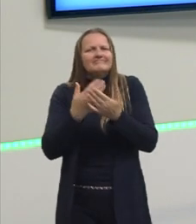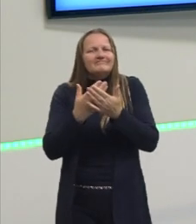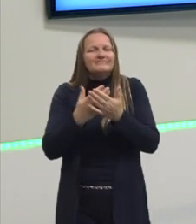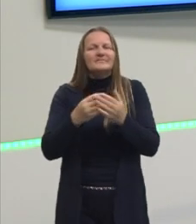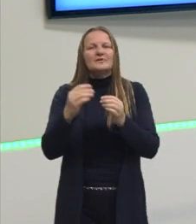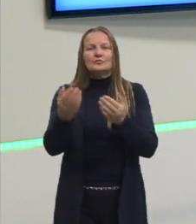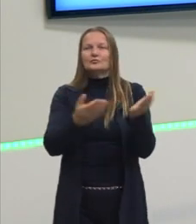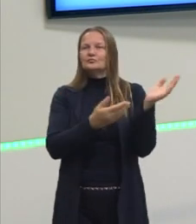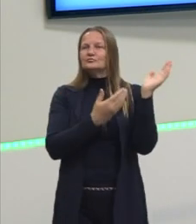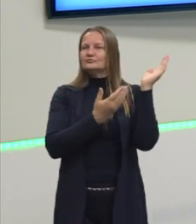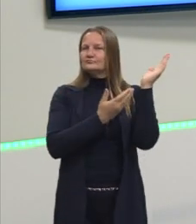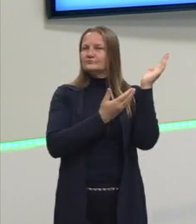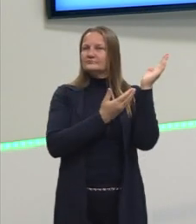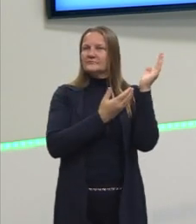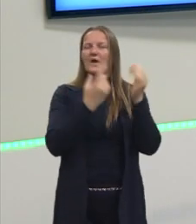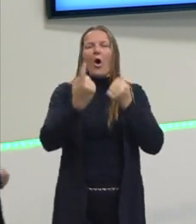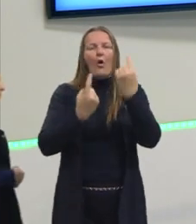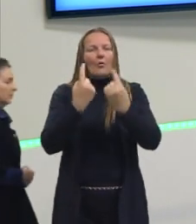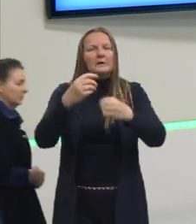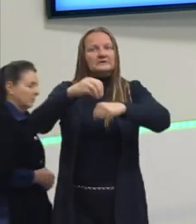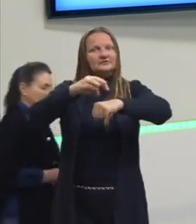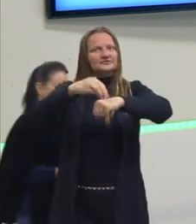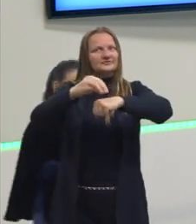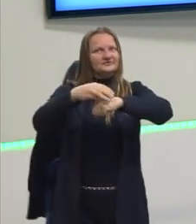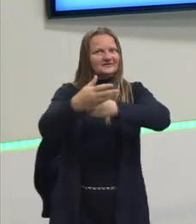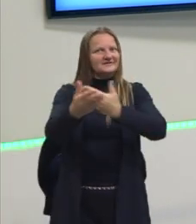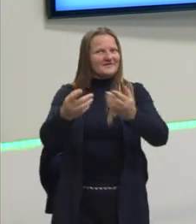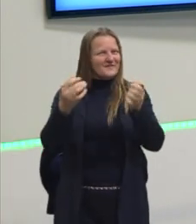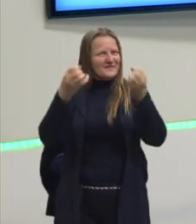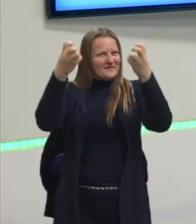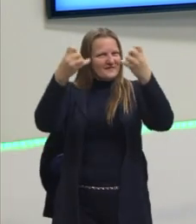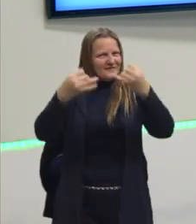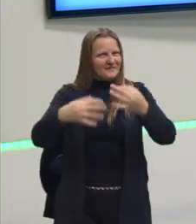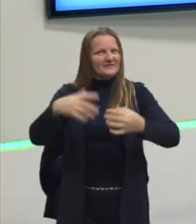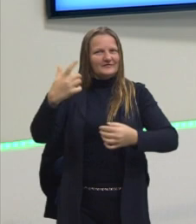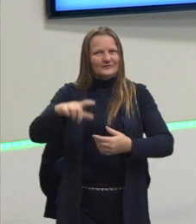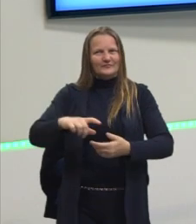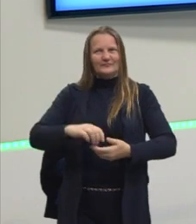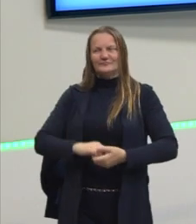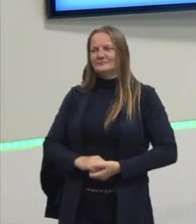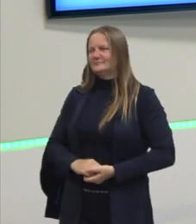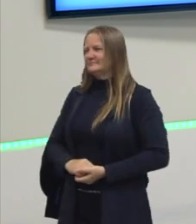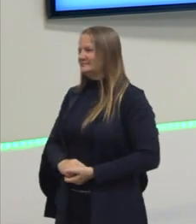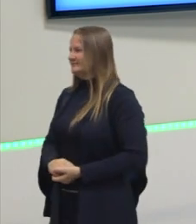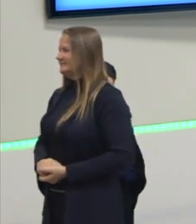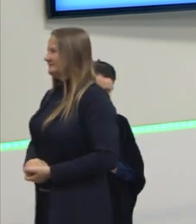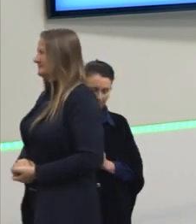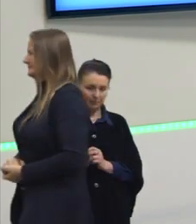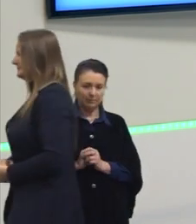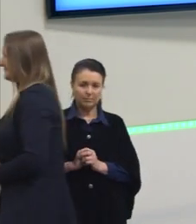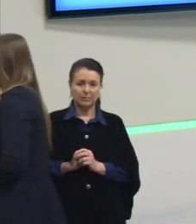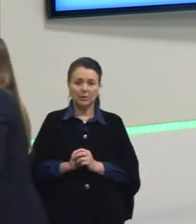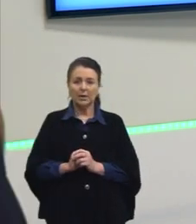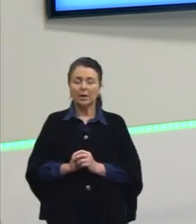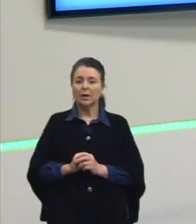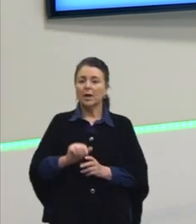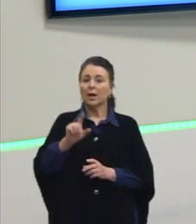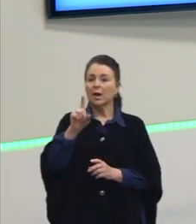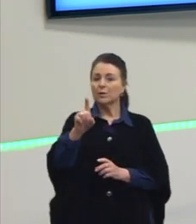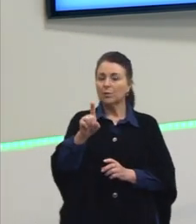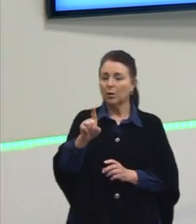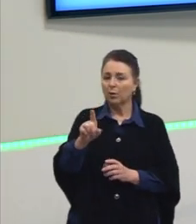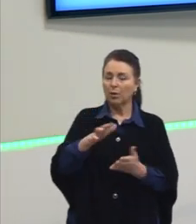eu trouxe para vocês algumas dicas. Vou dizer de novo, já disse em aulas anteriores. Isso aqui não é um manual,